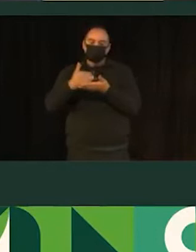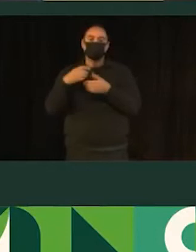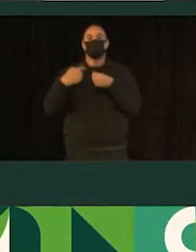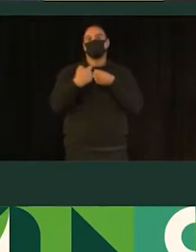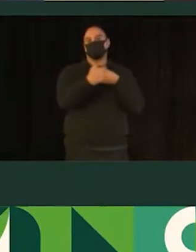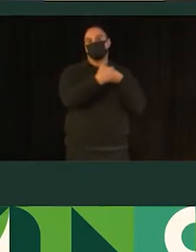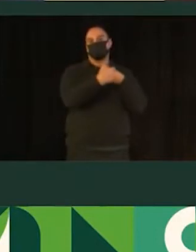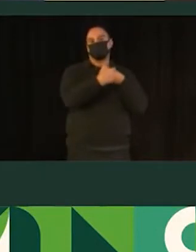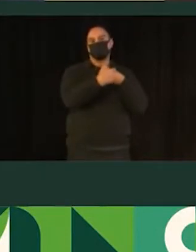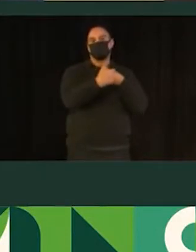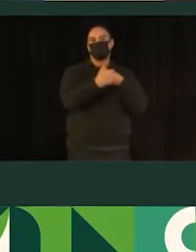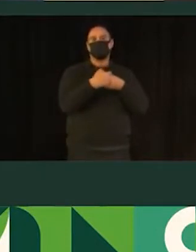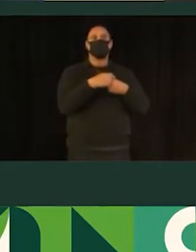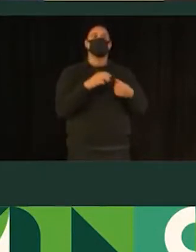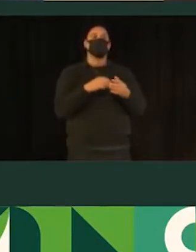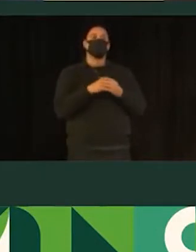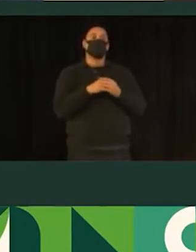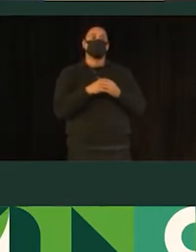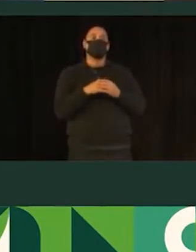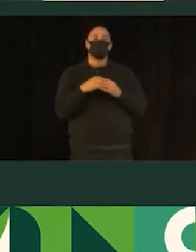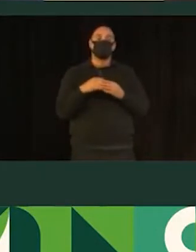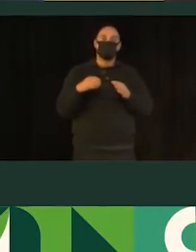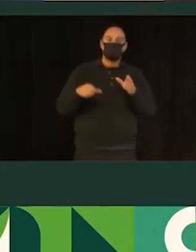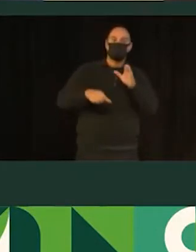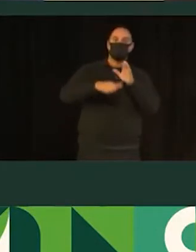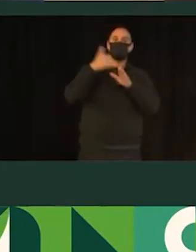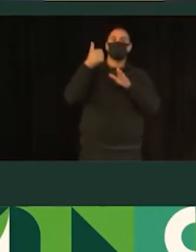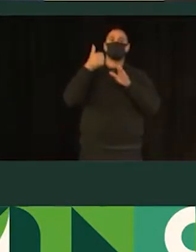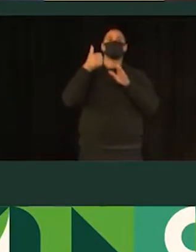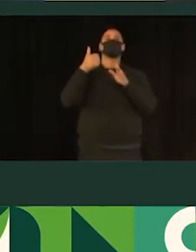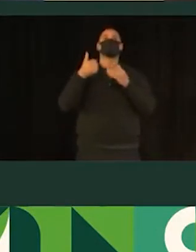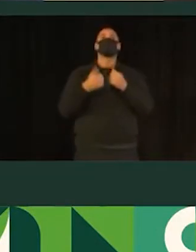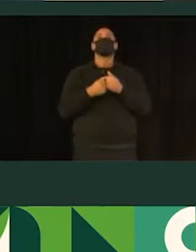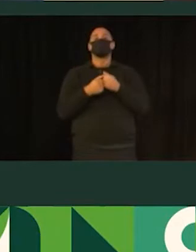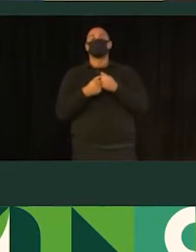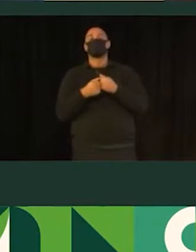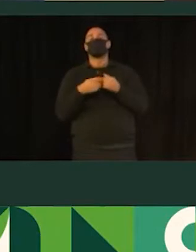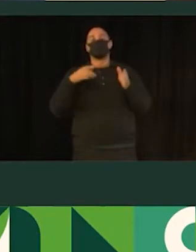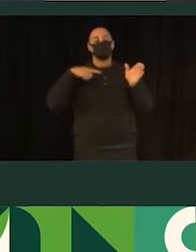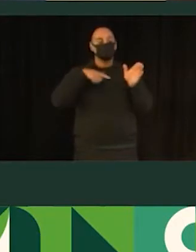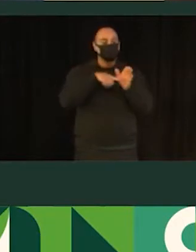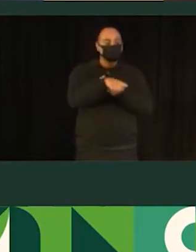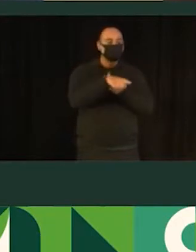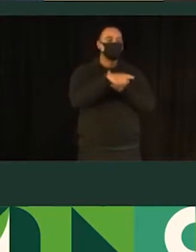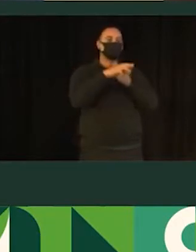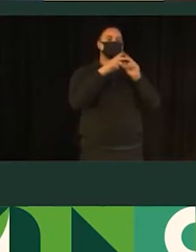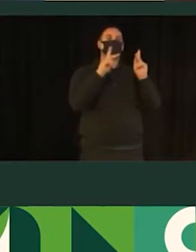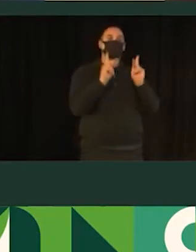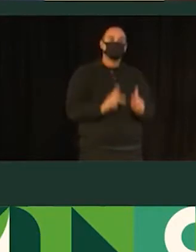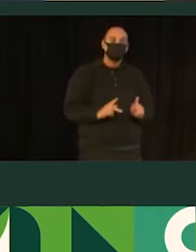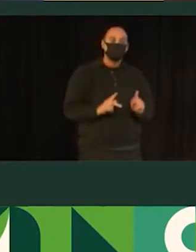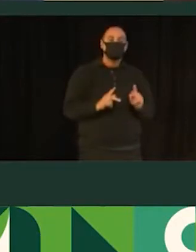perguntas. Então, a primeira caracterização socioeconômica do respondente, os destinos da sua atividade